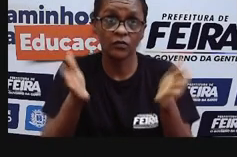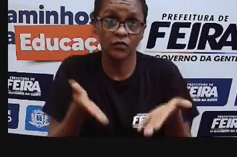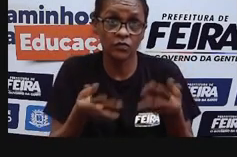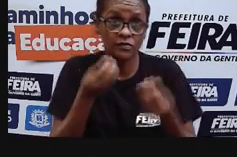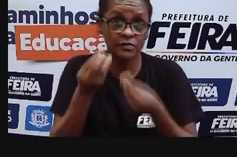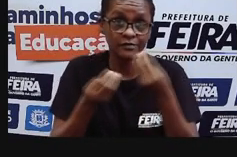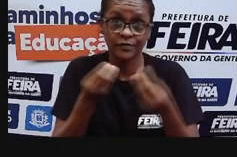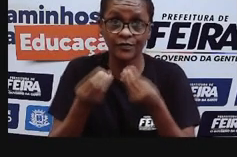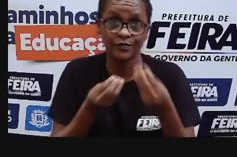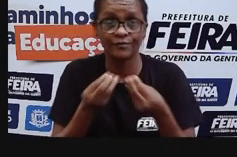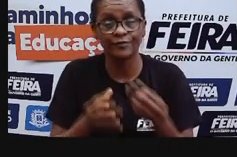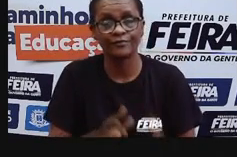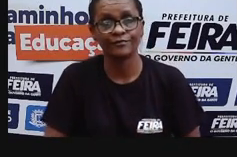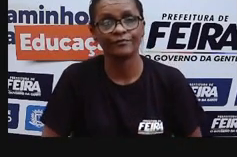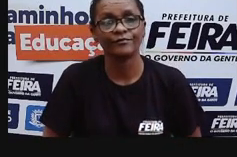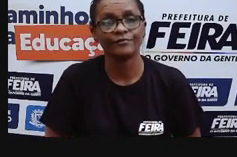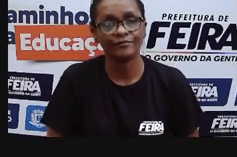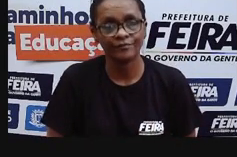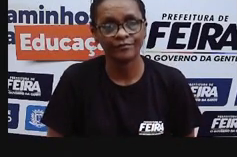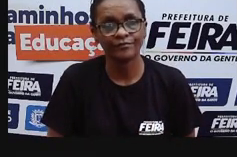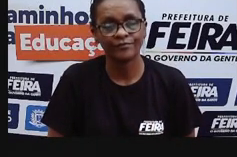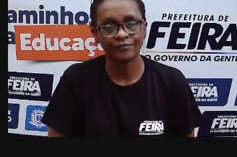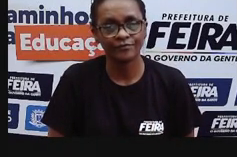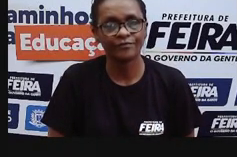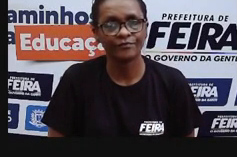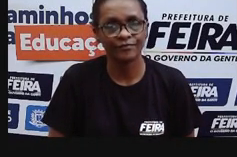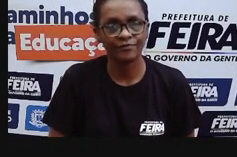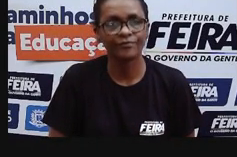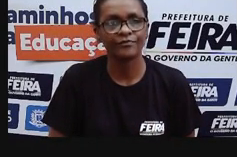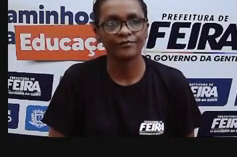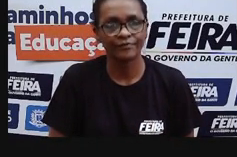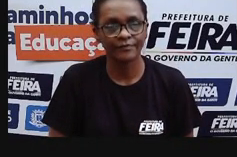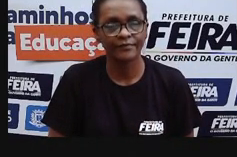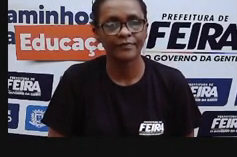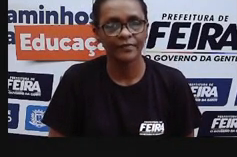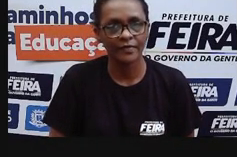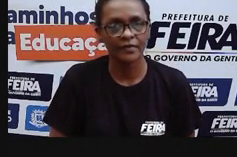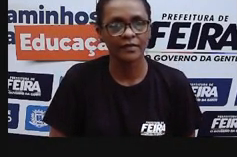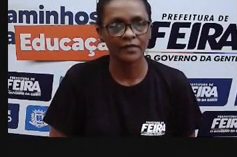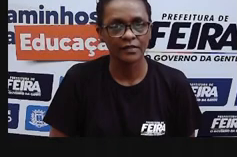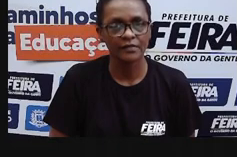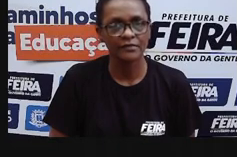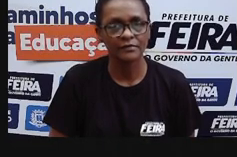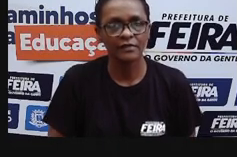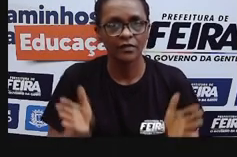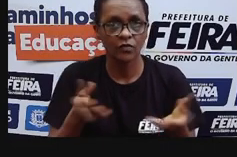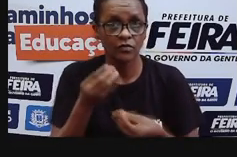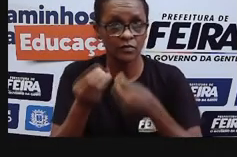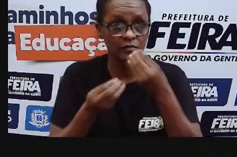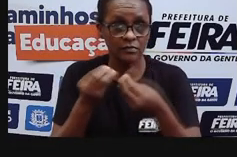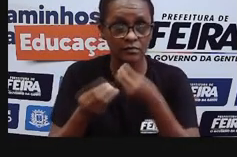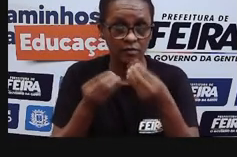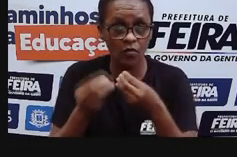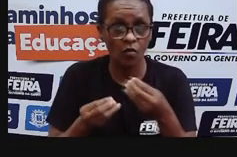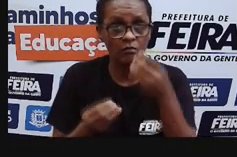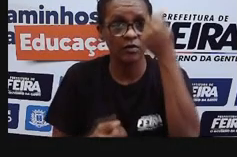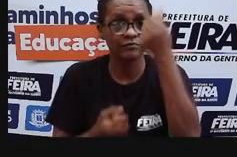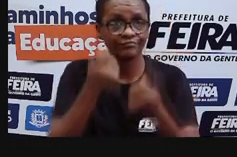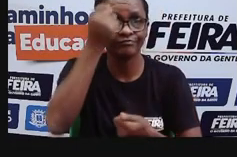dia, não se mata mais os porcos para tirar a insulina. E hoje em dia, a gente tem uma produção